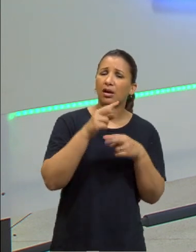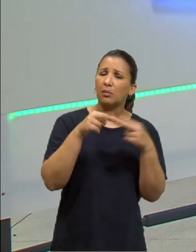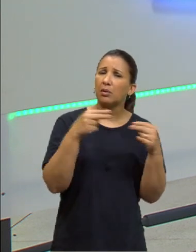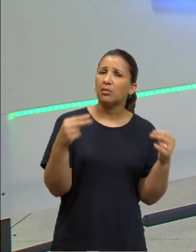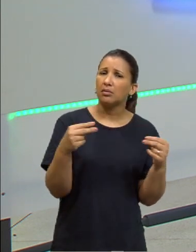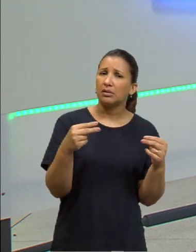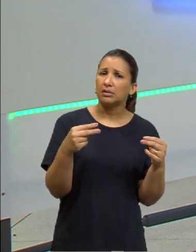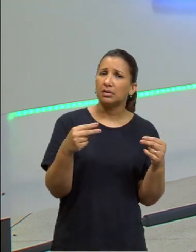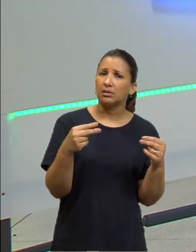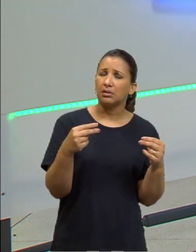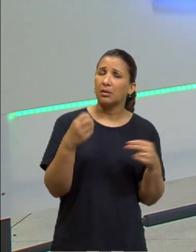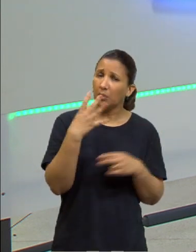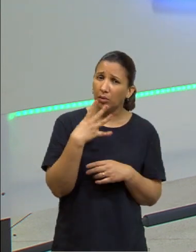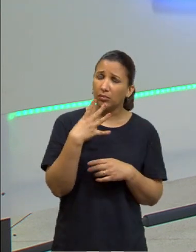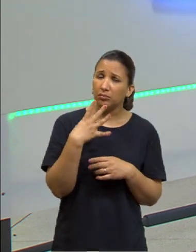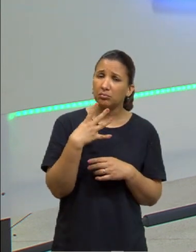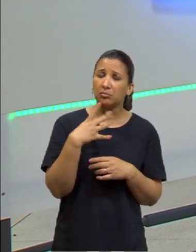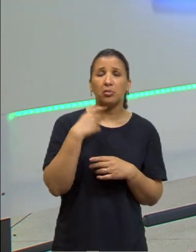universalizou, é a máxima.